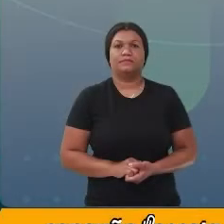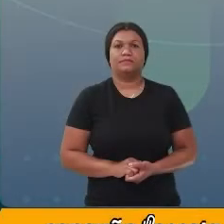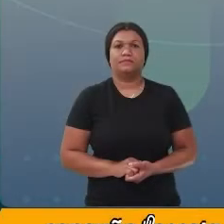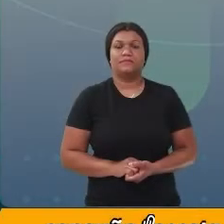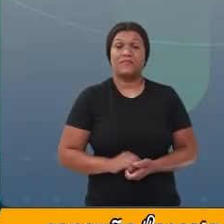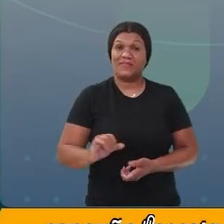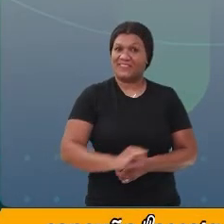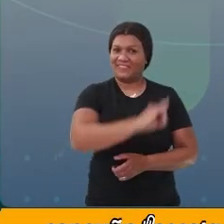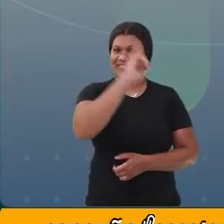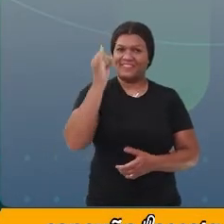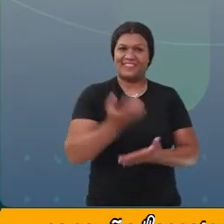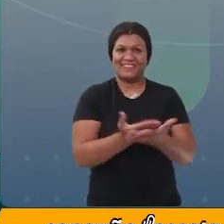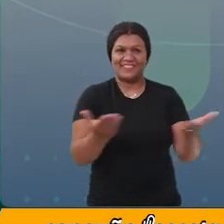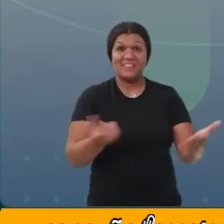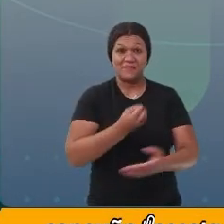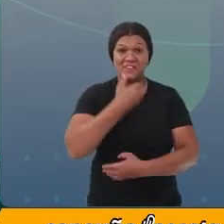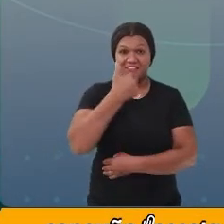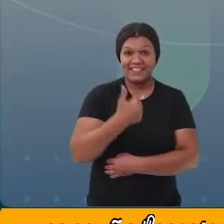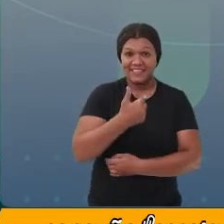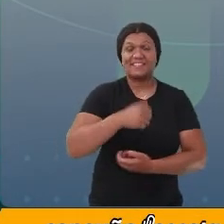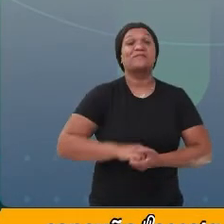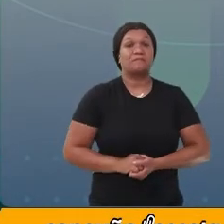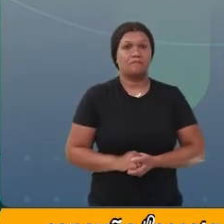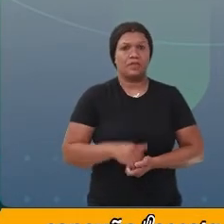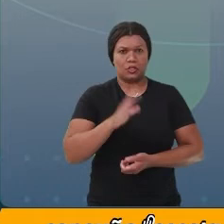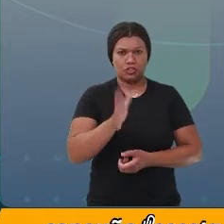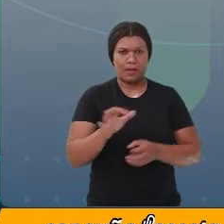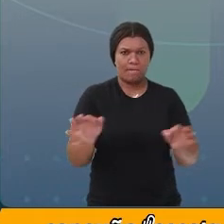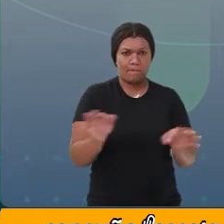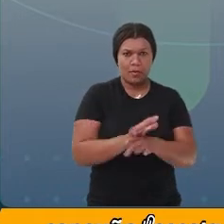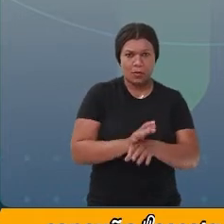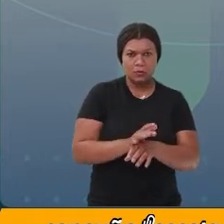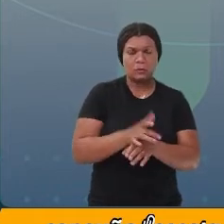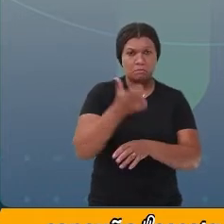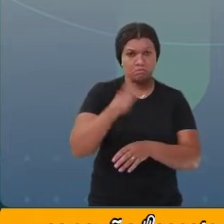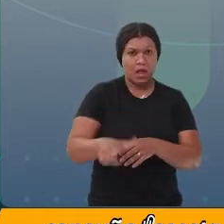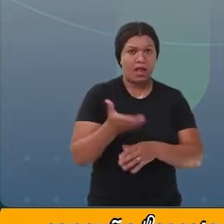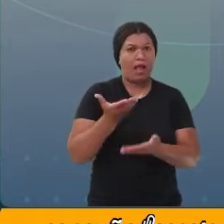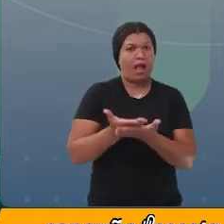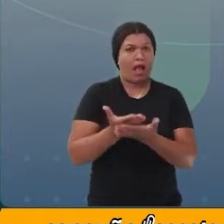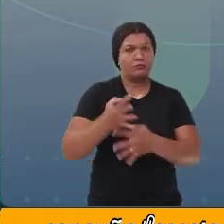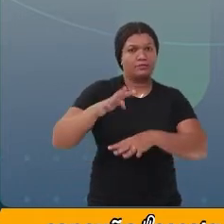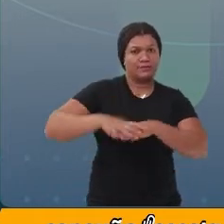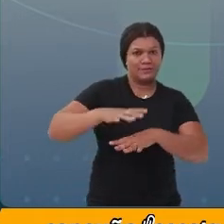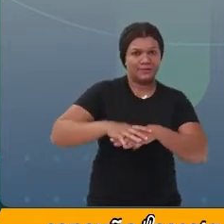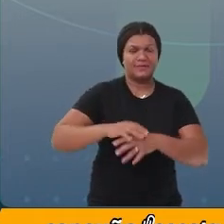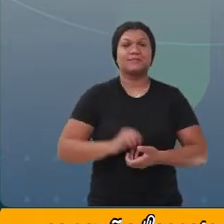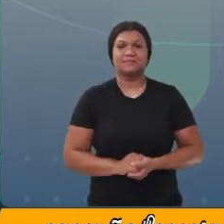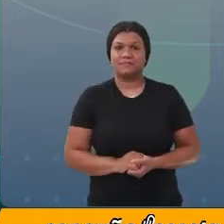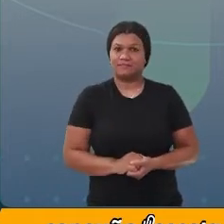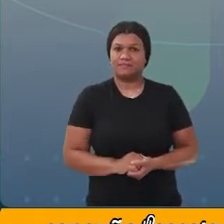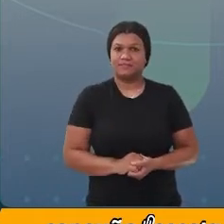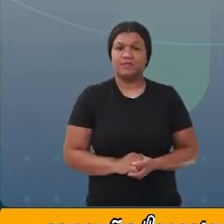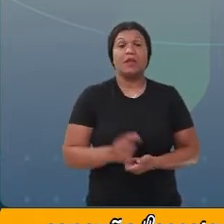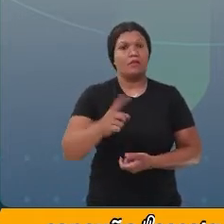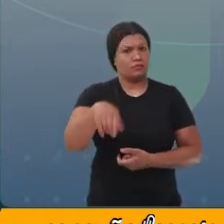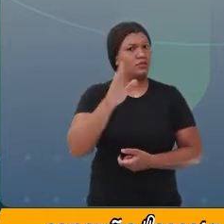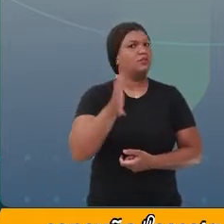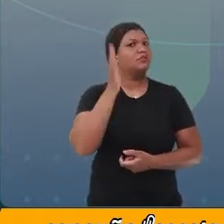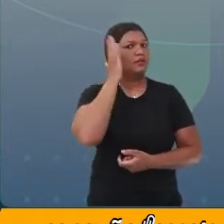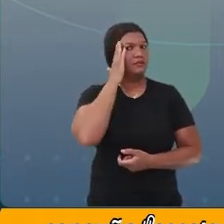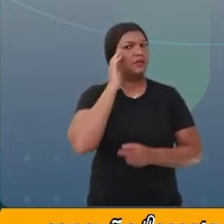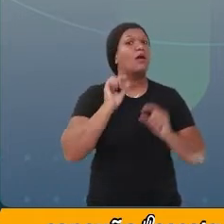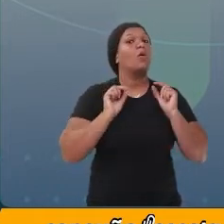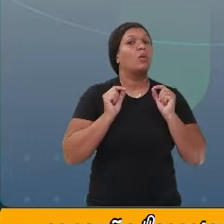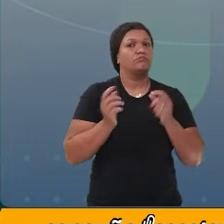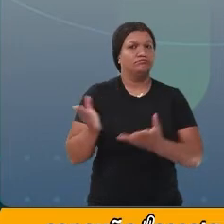Oi gente, tudo bem? Preparados para mais uma aula de matemática? Como vocês já sabem,